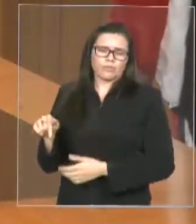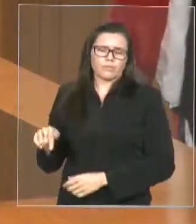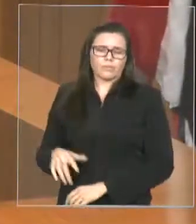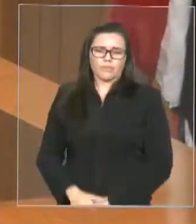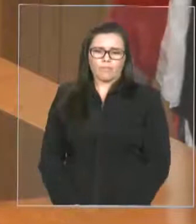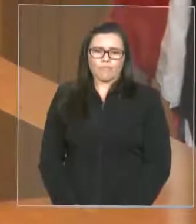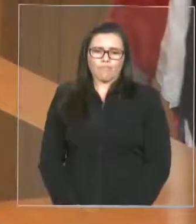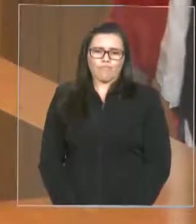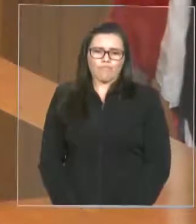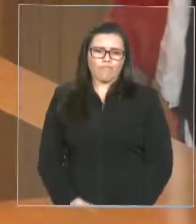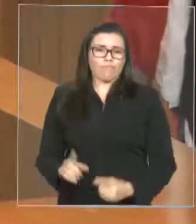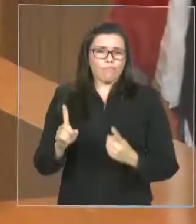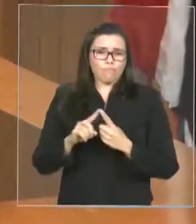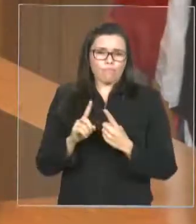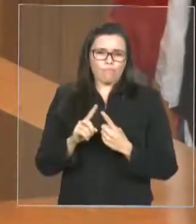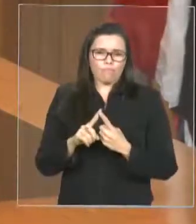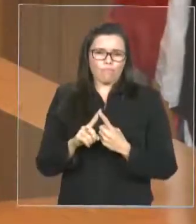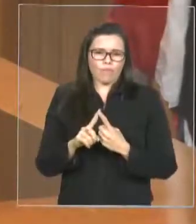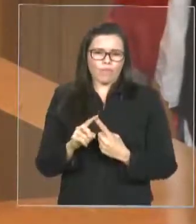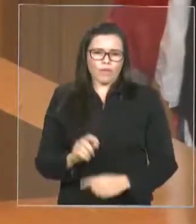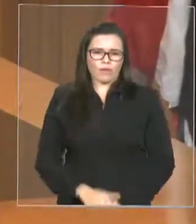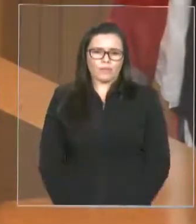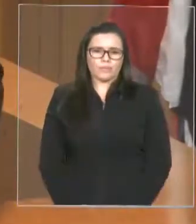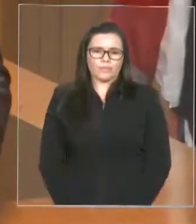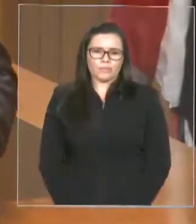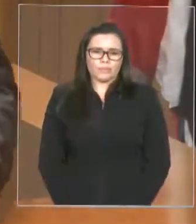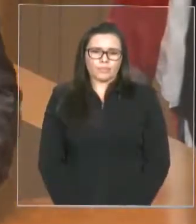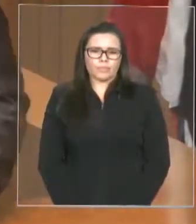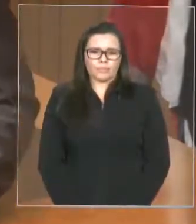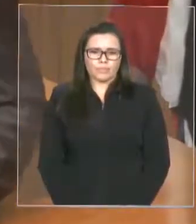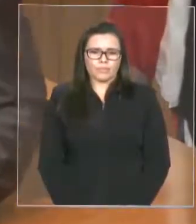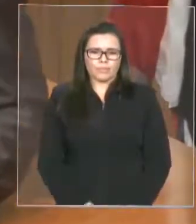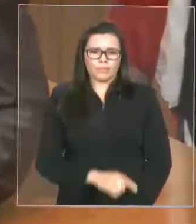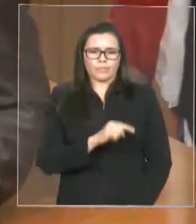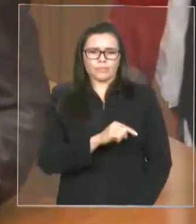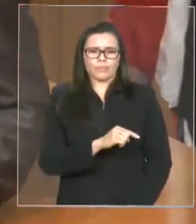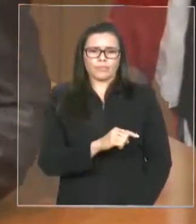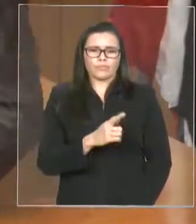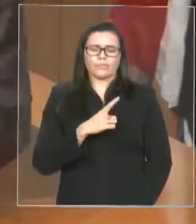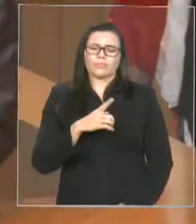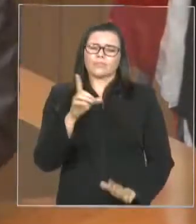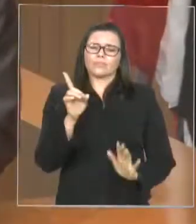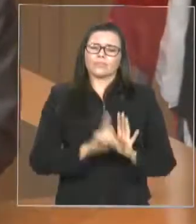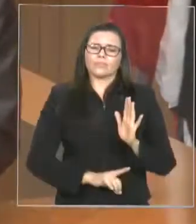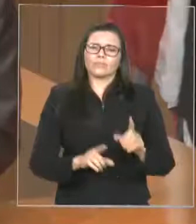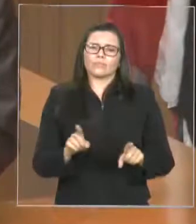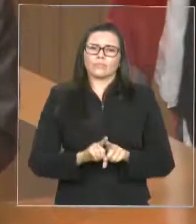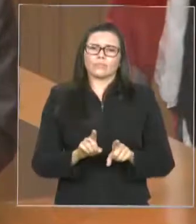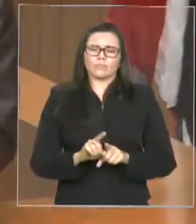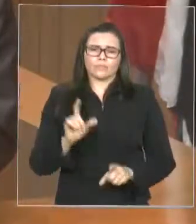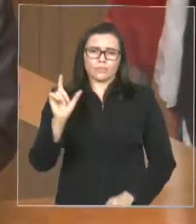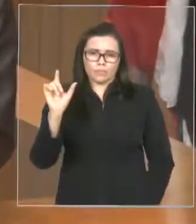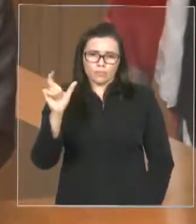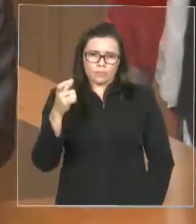necessidade deles de terem também direito ao tique de refeição.